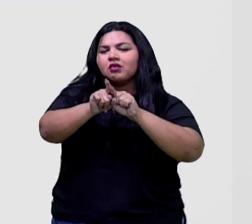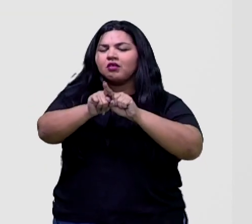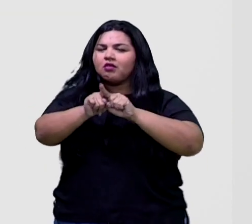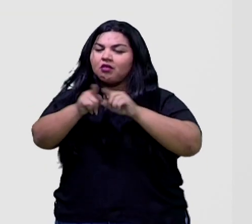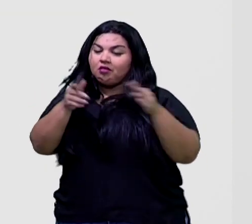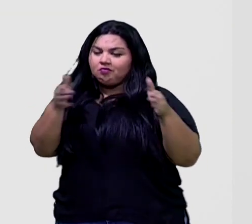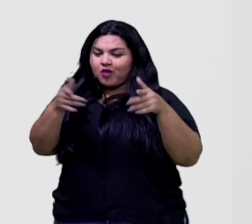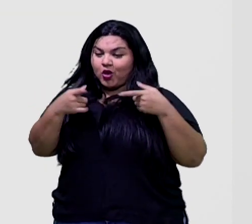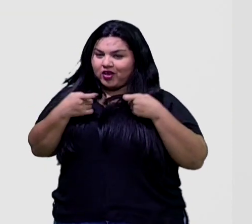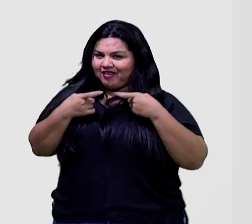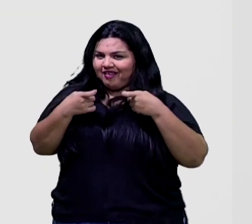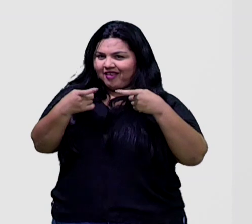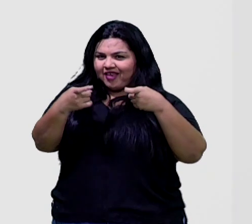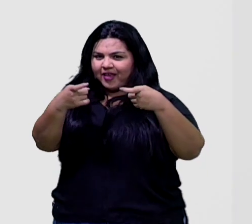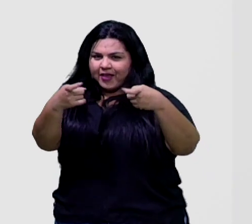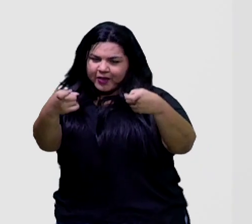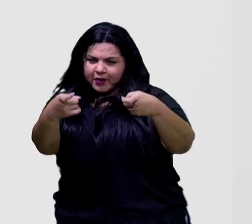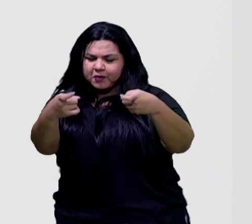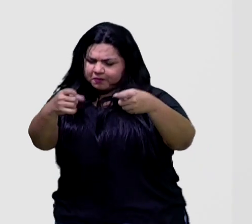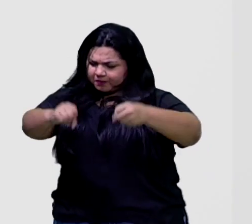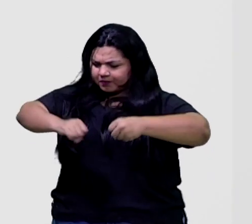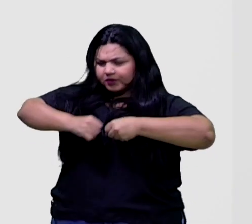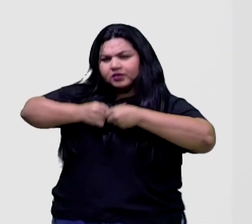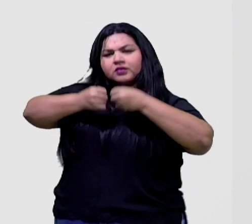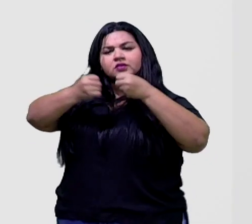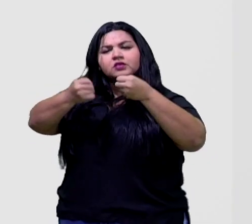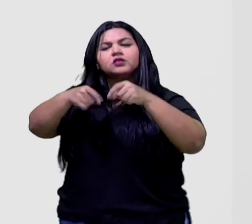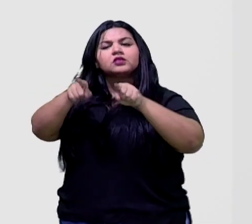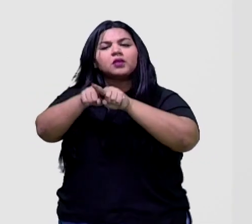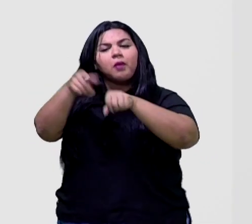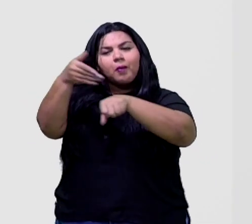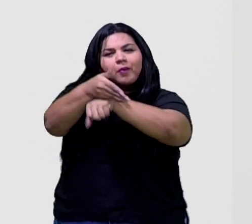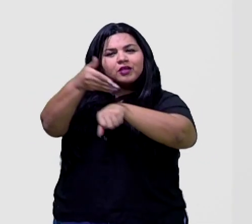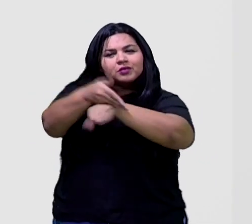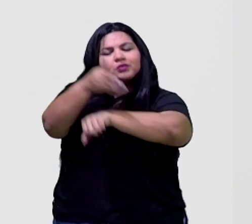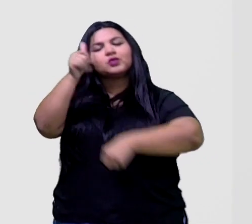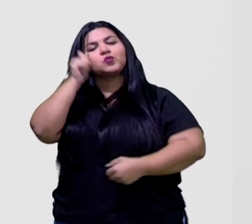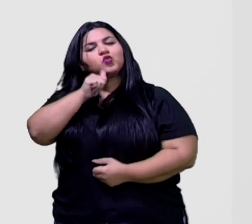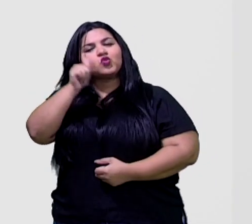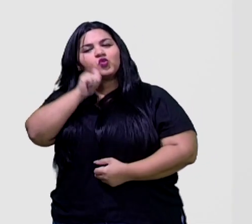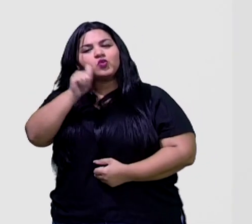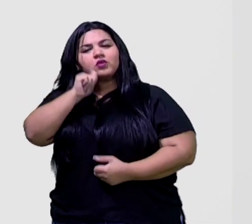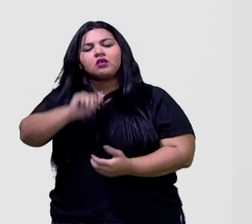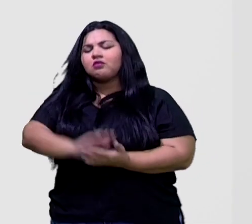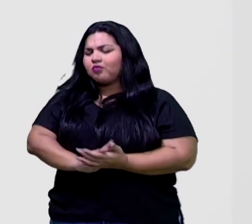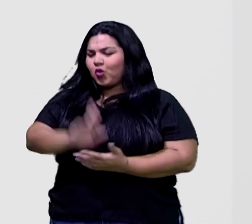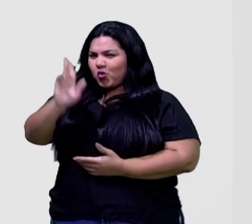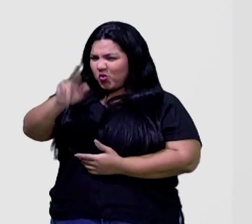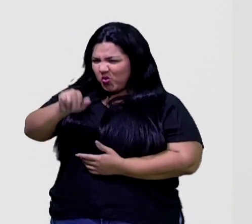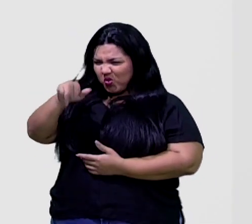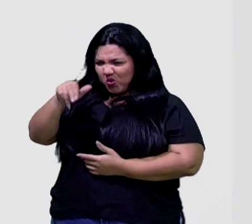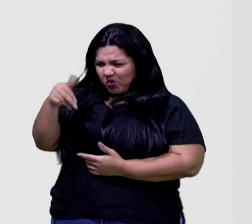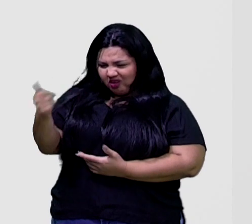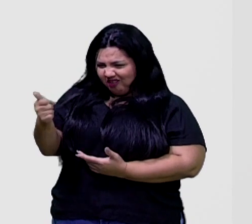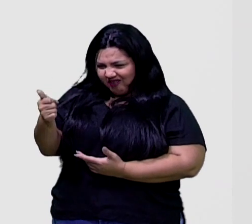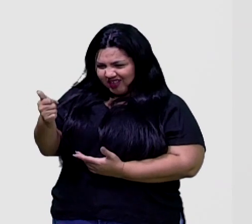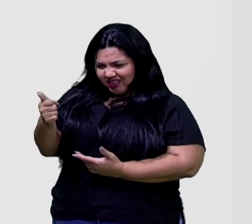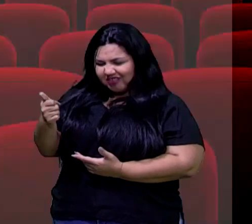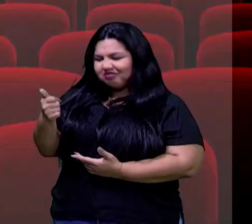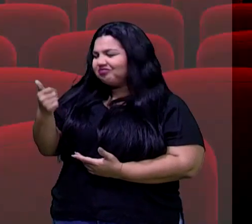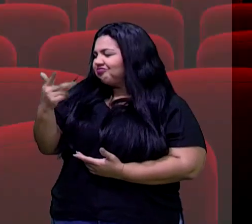período de Guerra Fria que foi enfrentado, não é? E a participação das mulheres, não é, gente? Que nunca vai deixar de ser